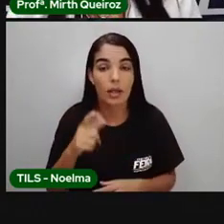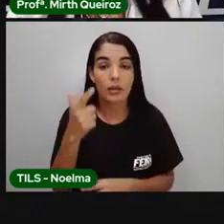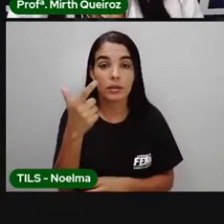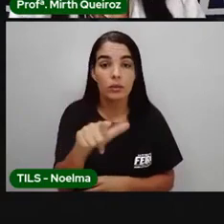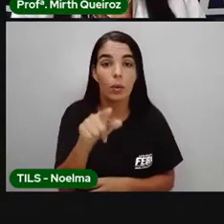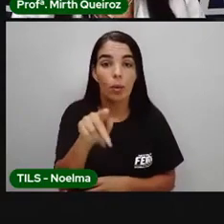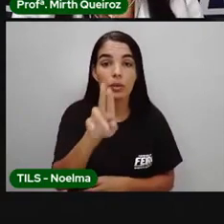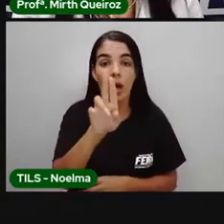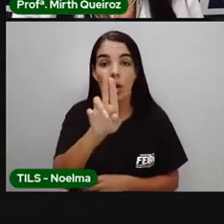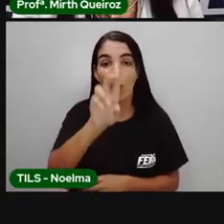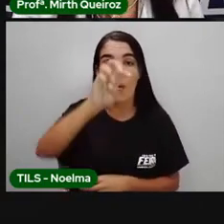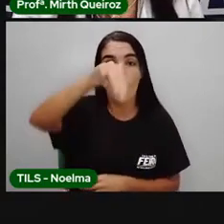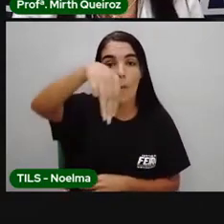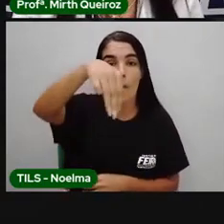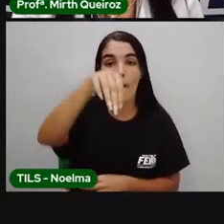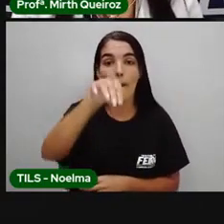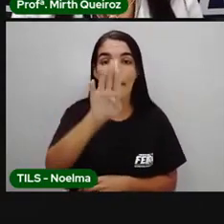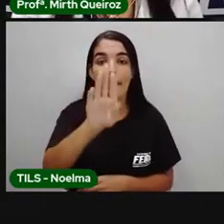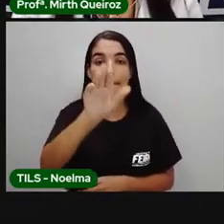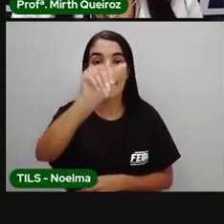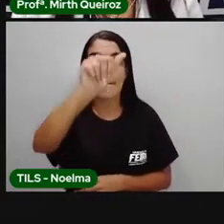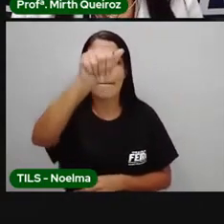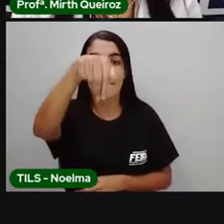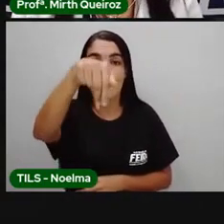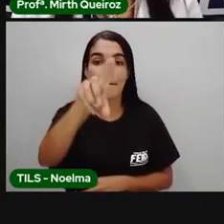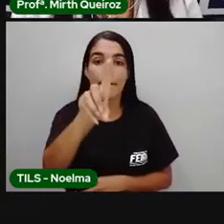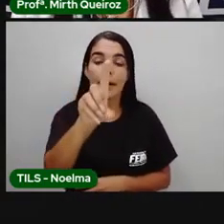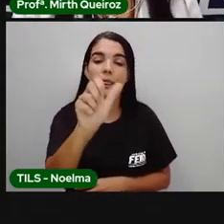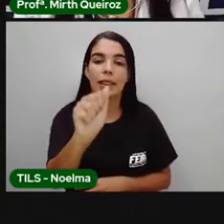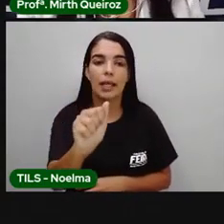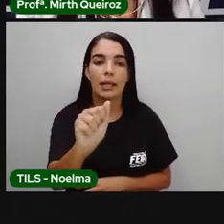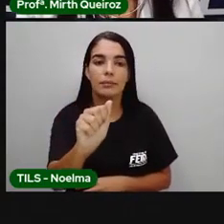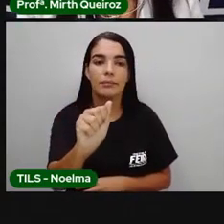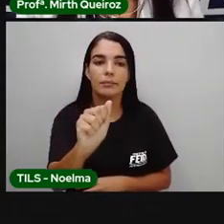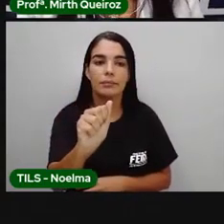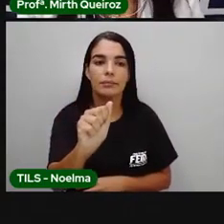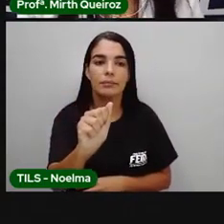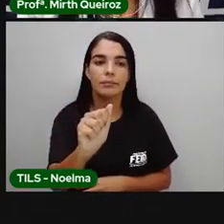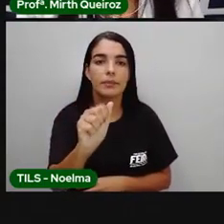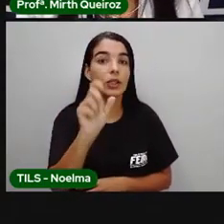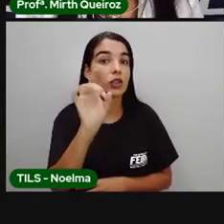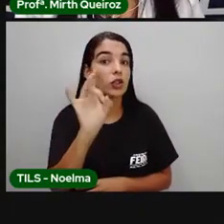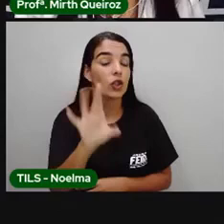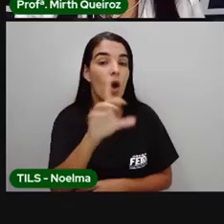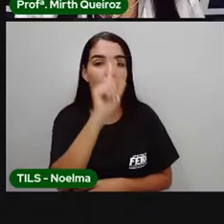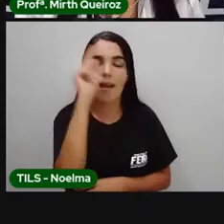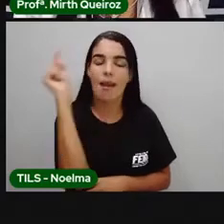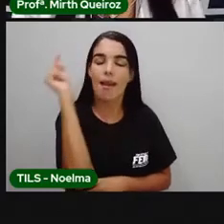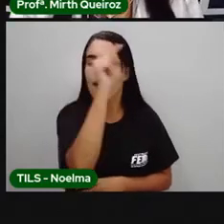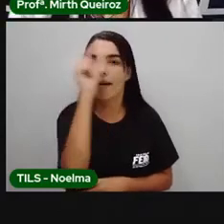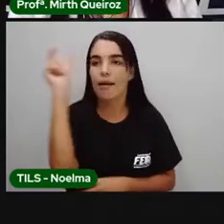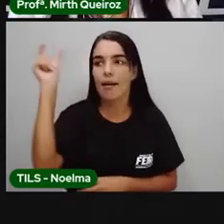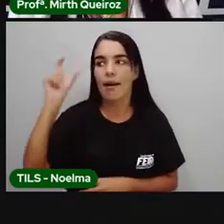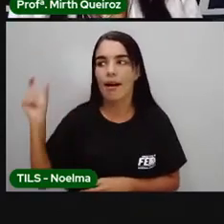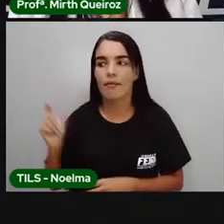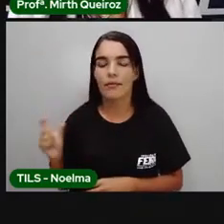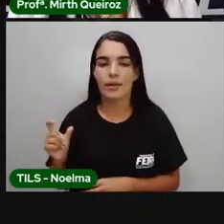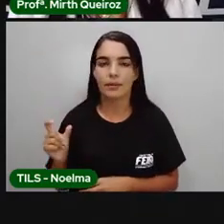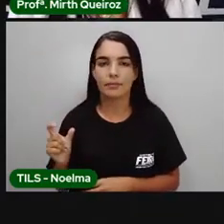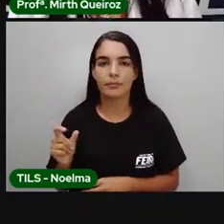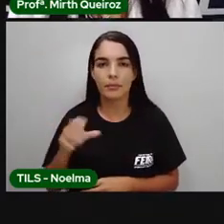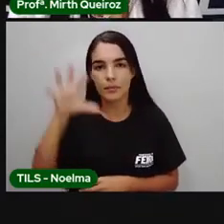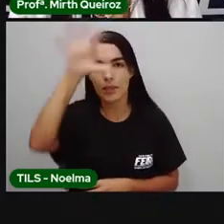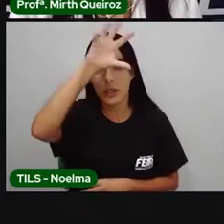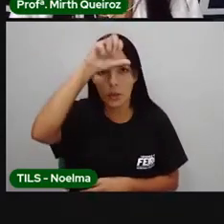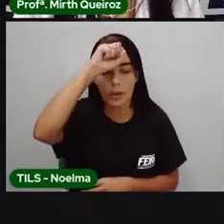Umbanda? O Candomblé é uma religião totalmente africana, ela veio da África. A Umbanda já é uma